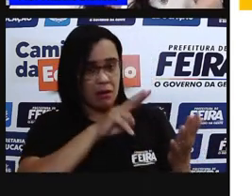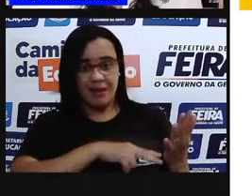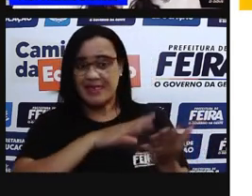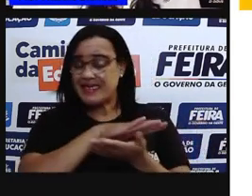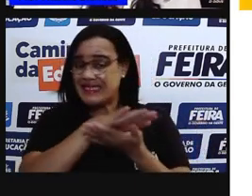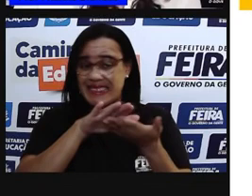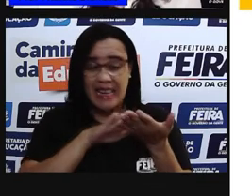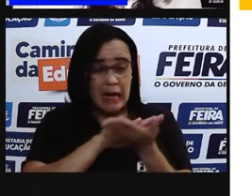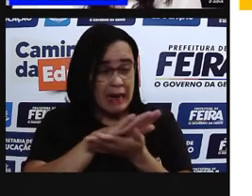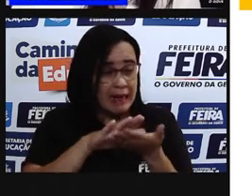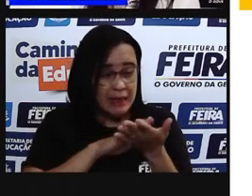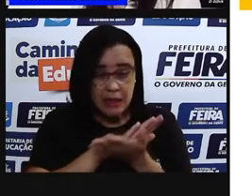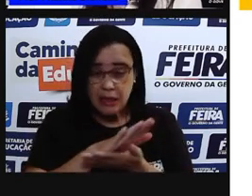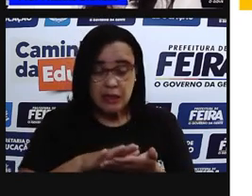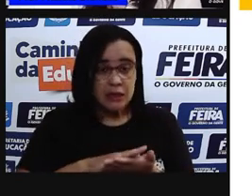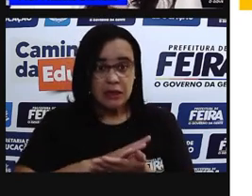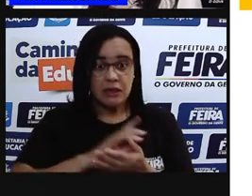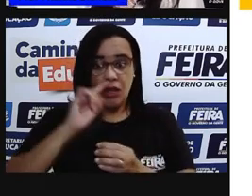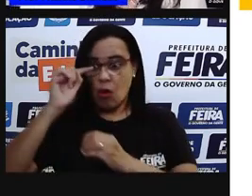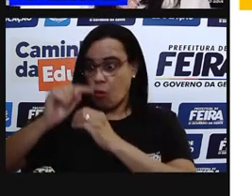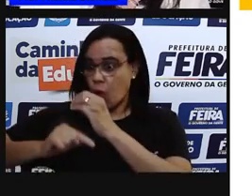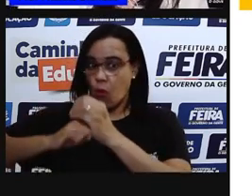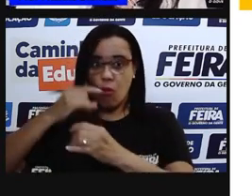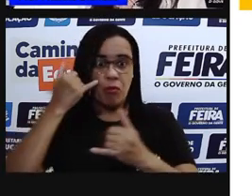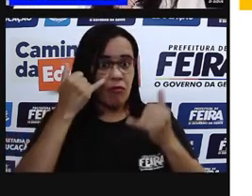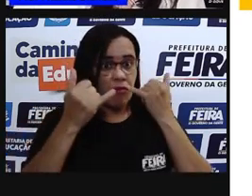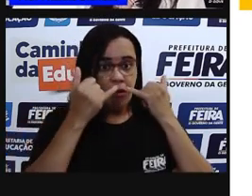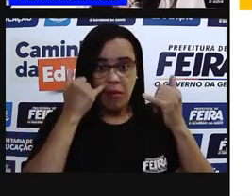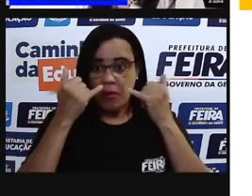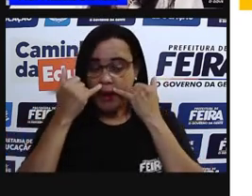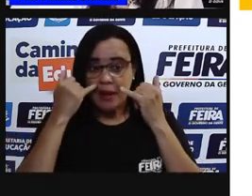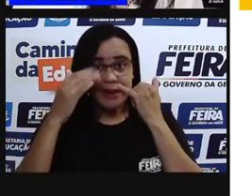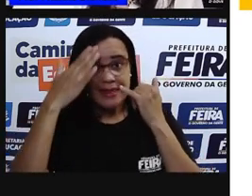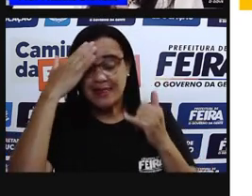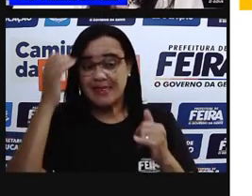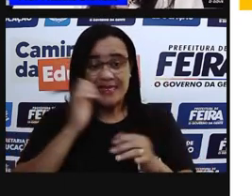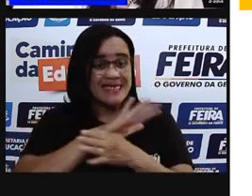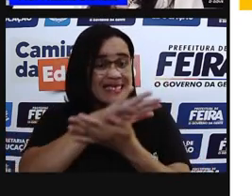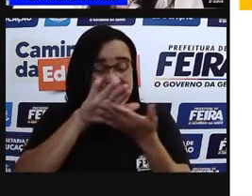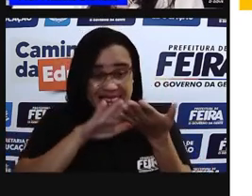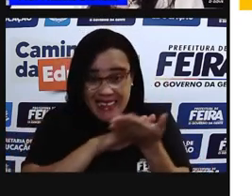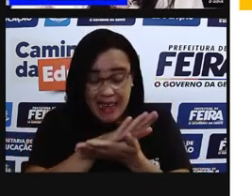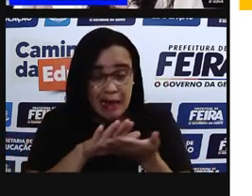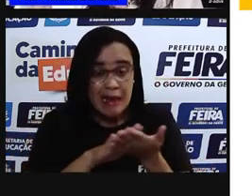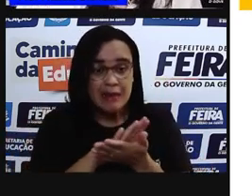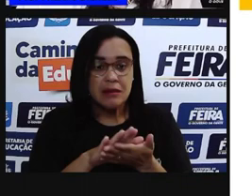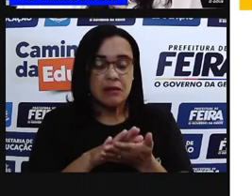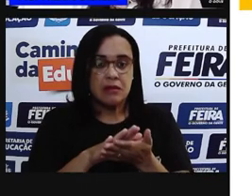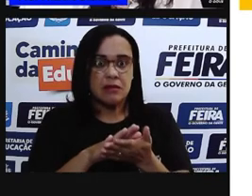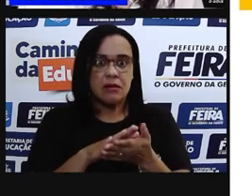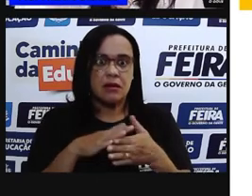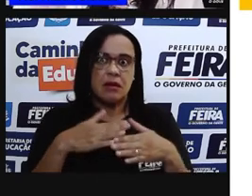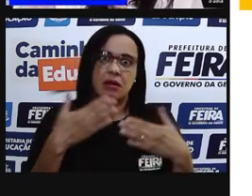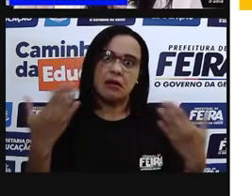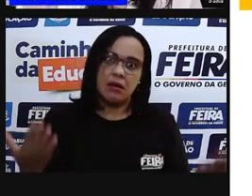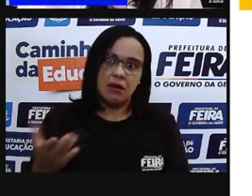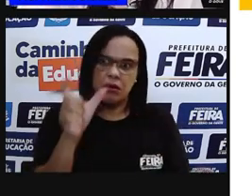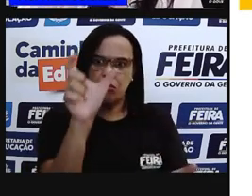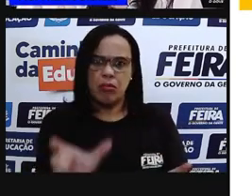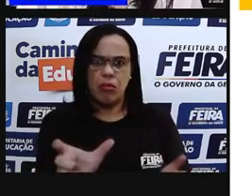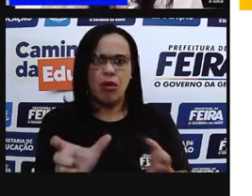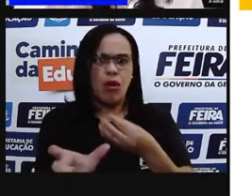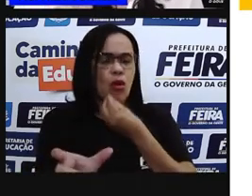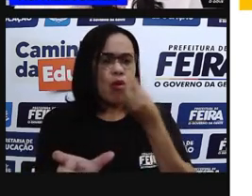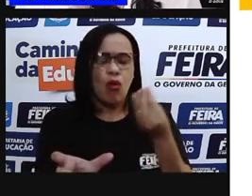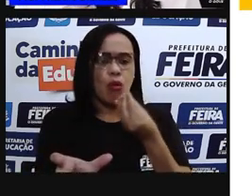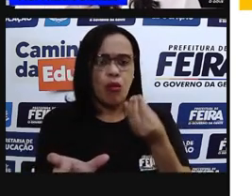acontecendo à nossa volta, a gente pode ficar sem noção sobre algumas